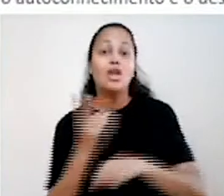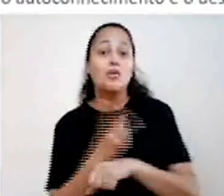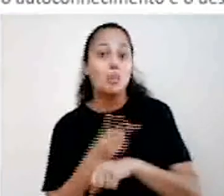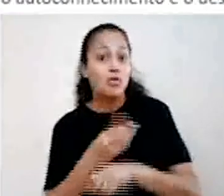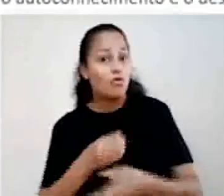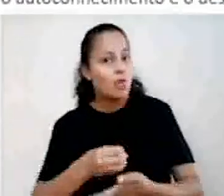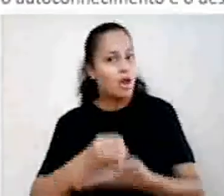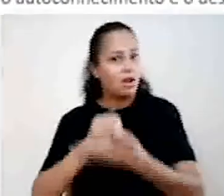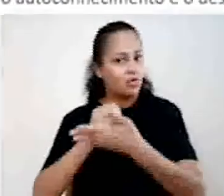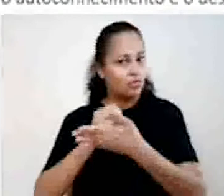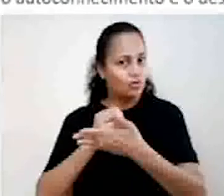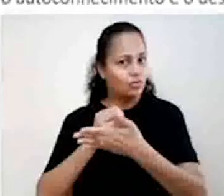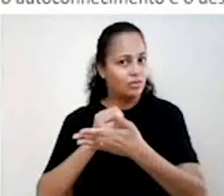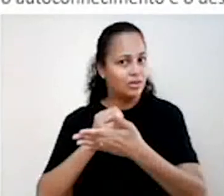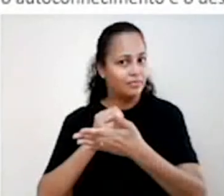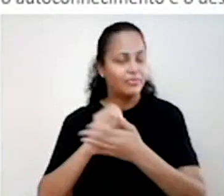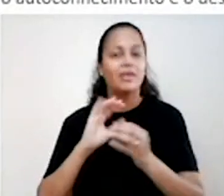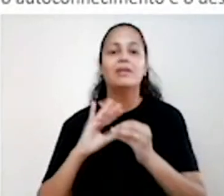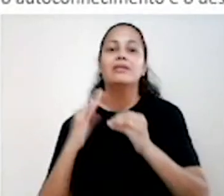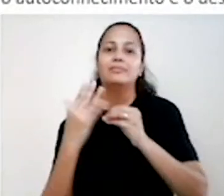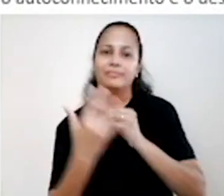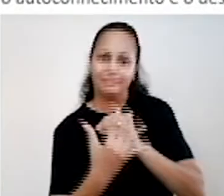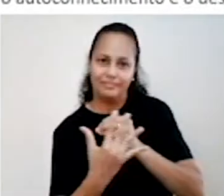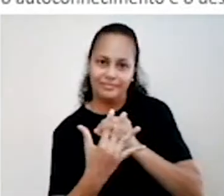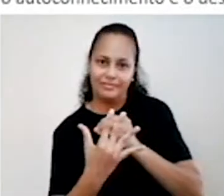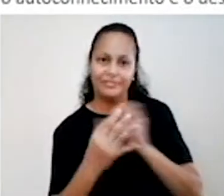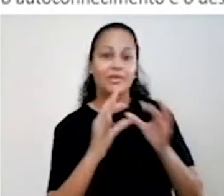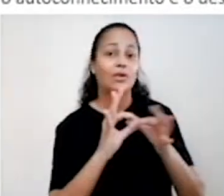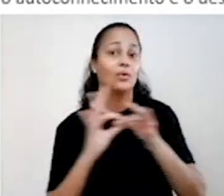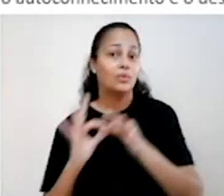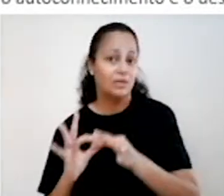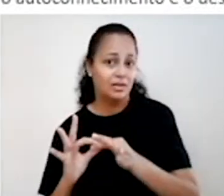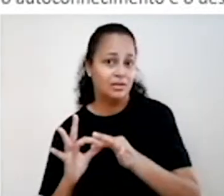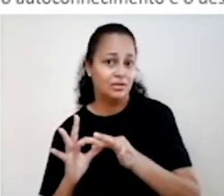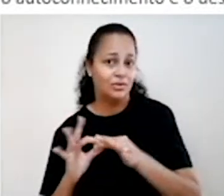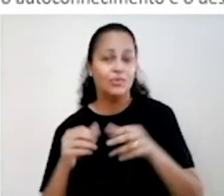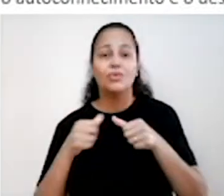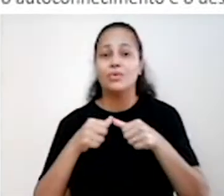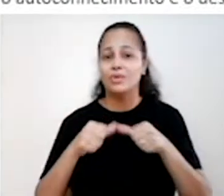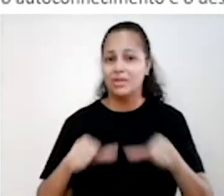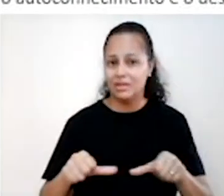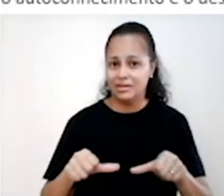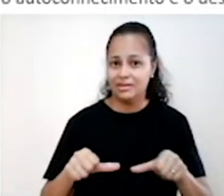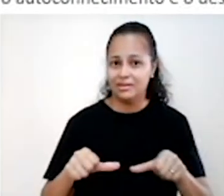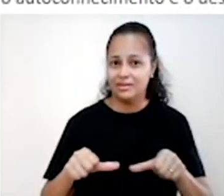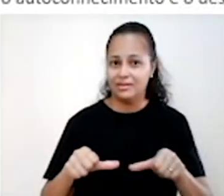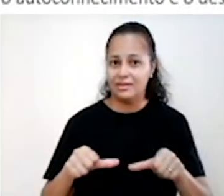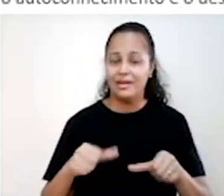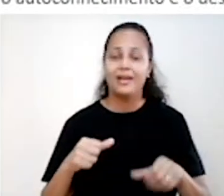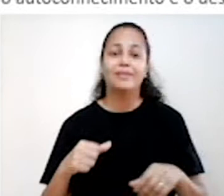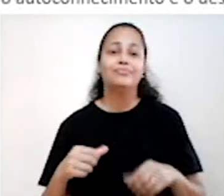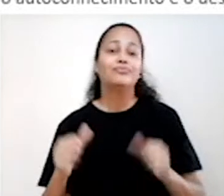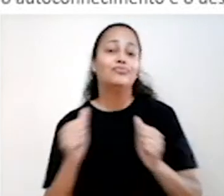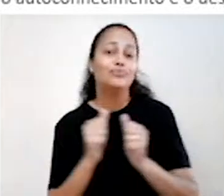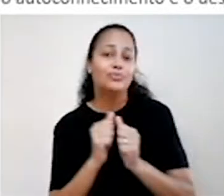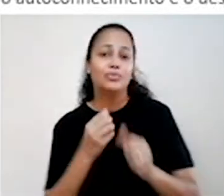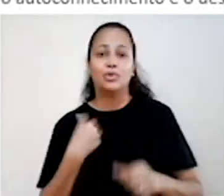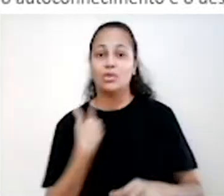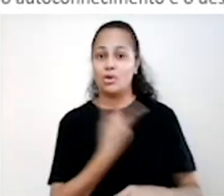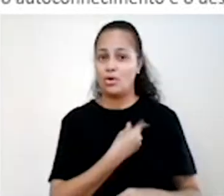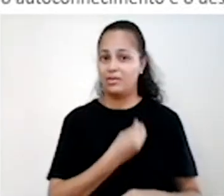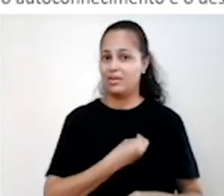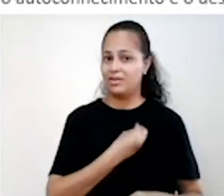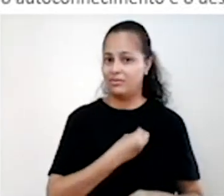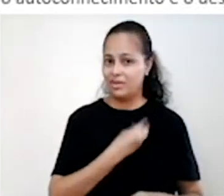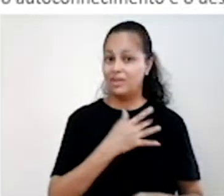O contexto da pandemia do coronavírus se relaciona diretamente com a dinâmica de nossas vidas, e a